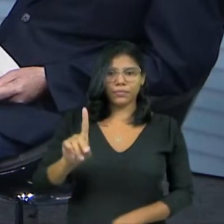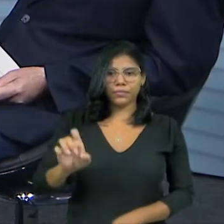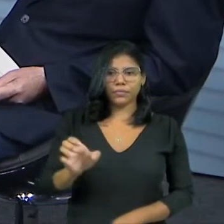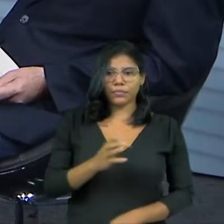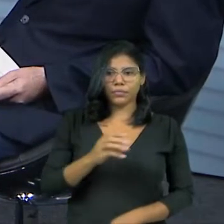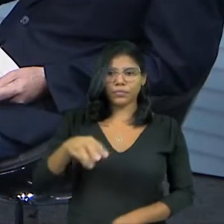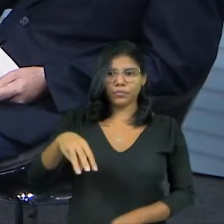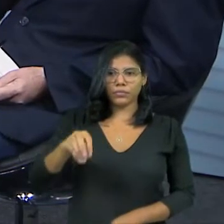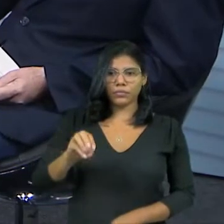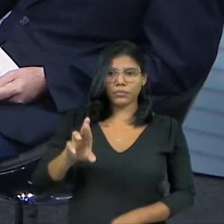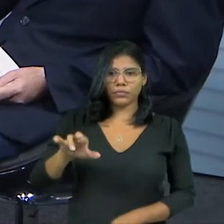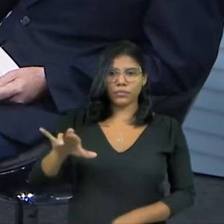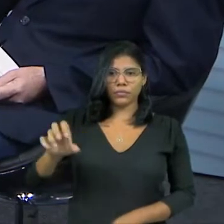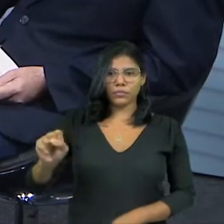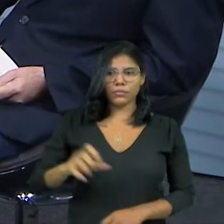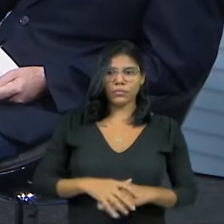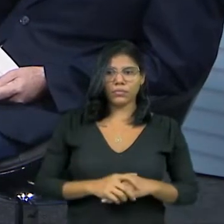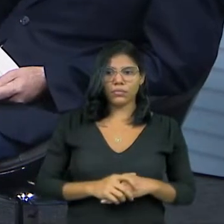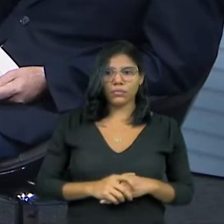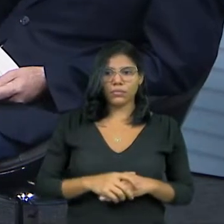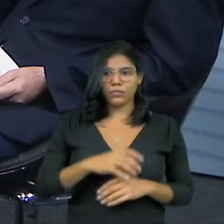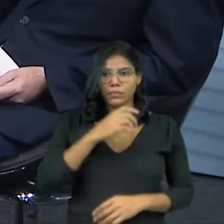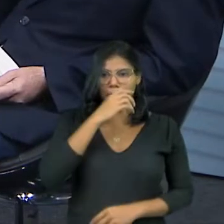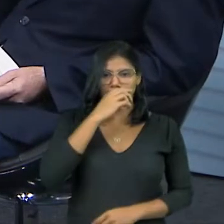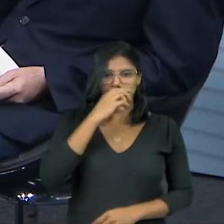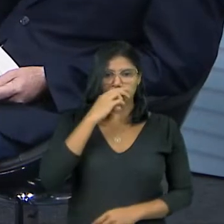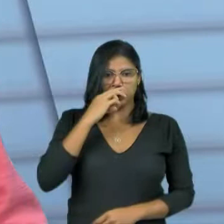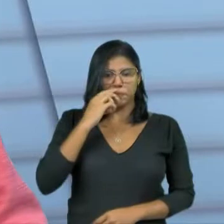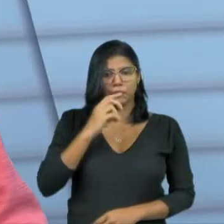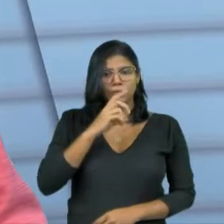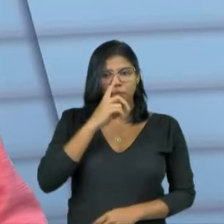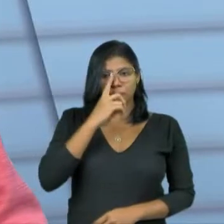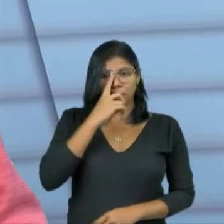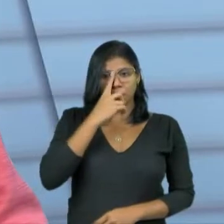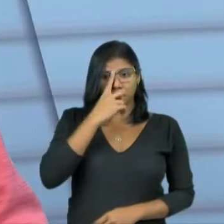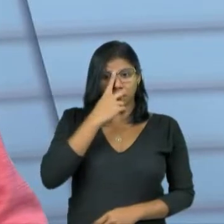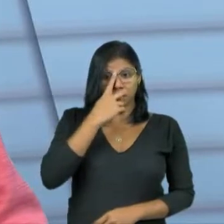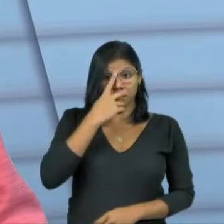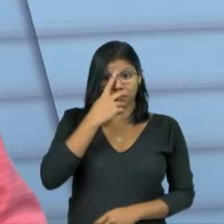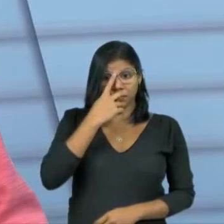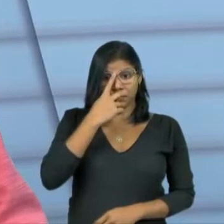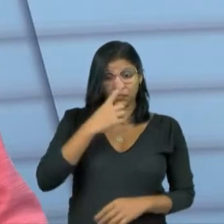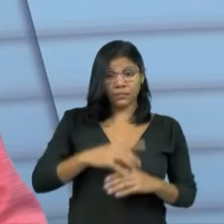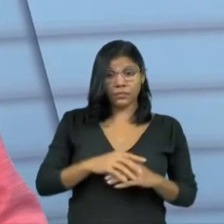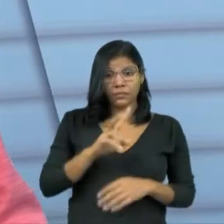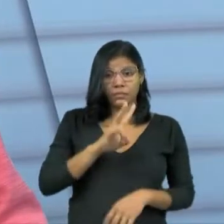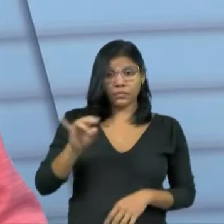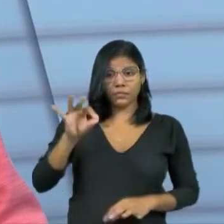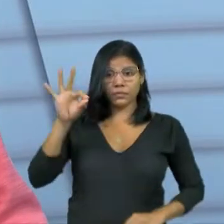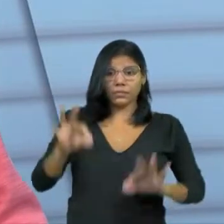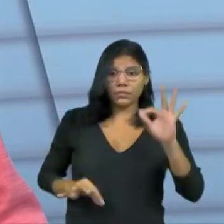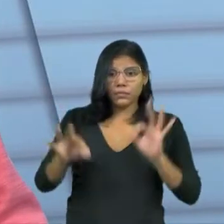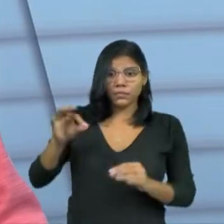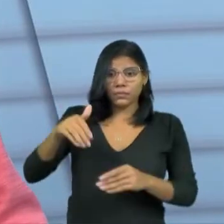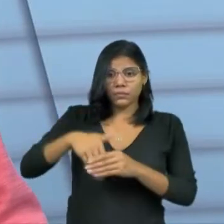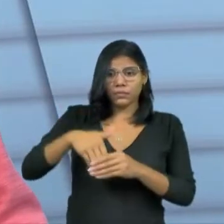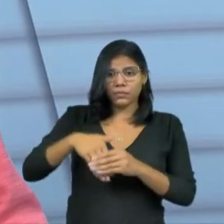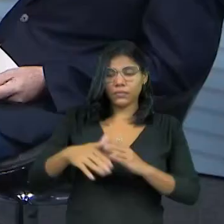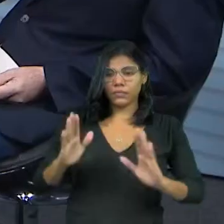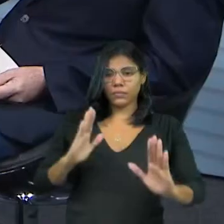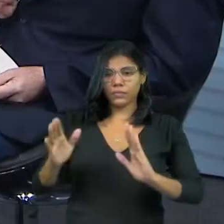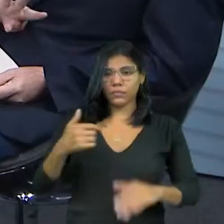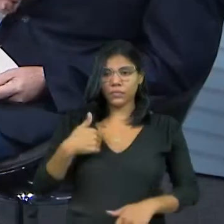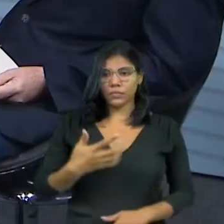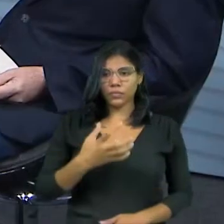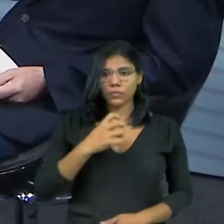E o Lewandowski é o vice, É o vice, ele que vai estar na presidência dos trabalhos. Ele vai comandar a eleição. Comandar a eleição, isso. Eu gostei porque